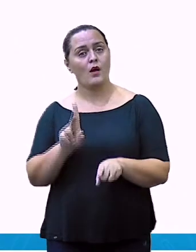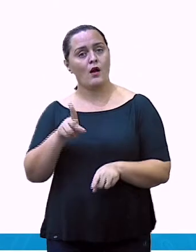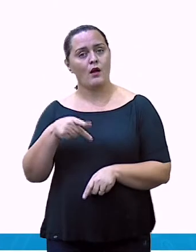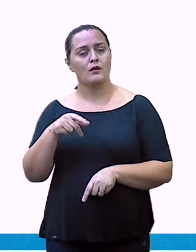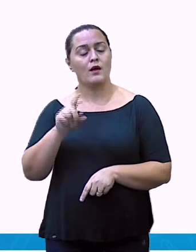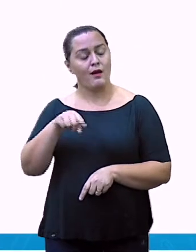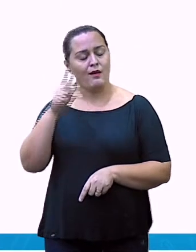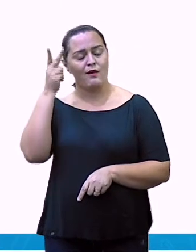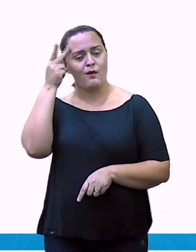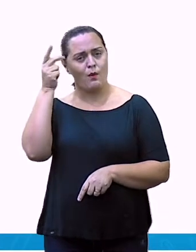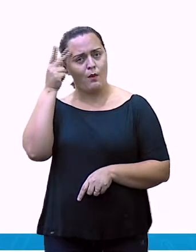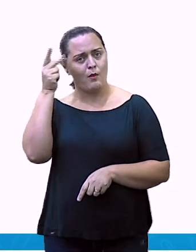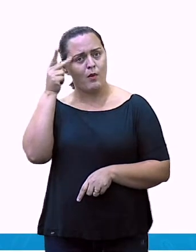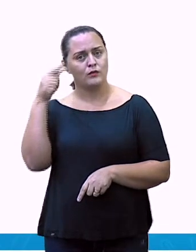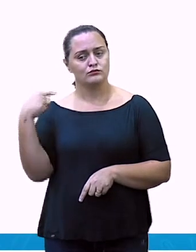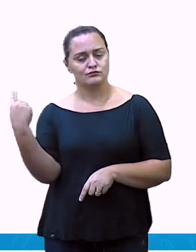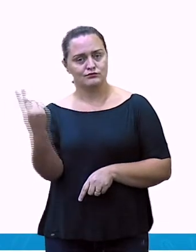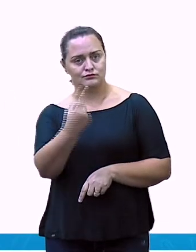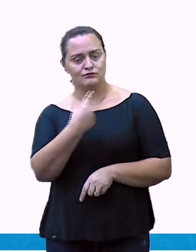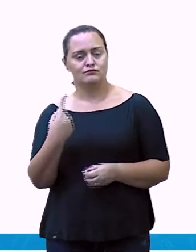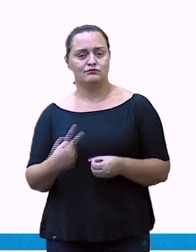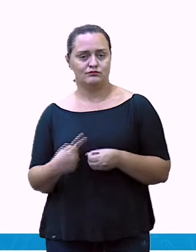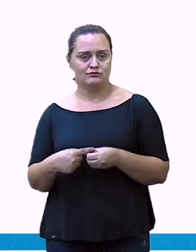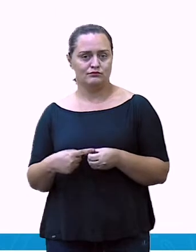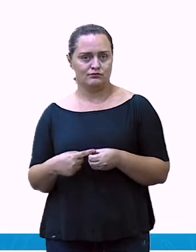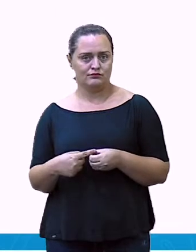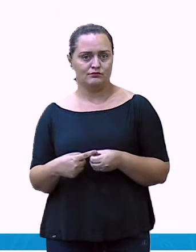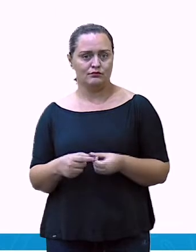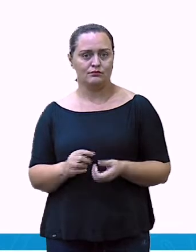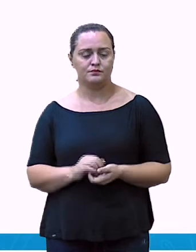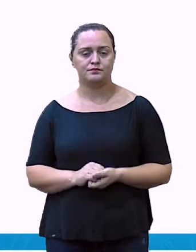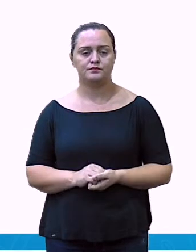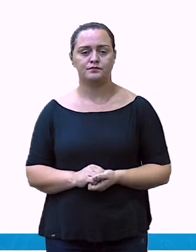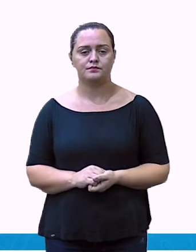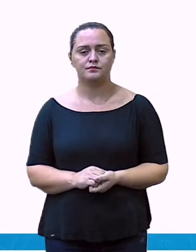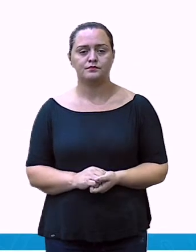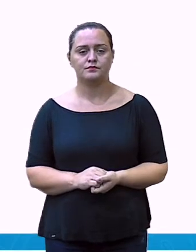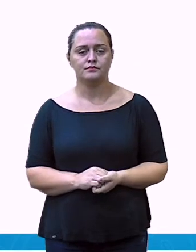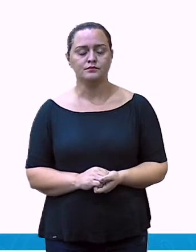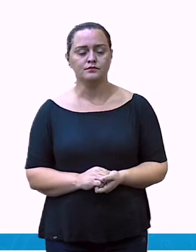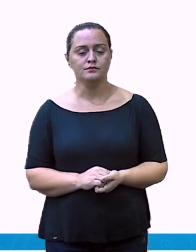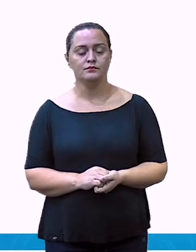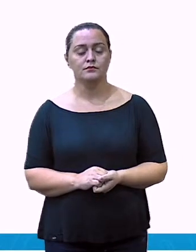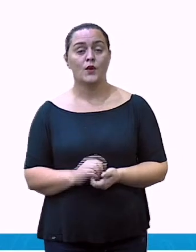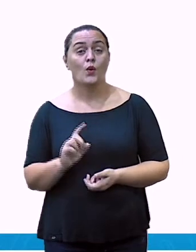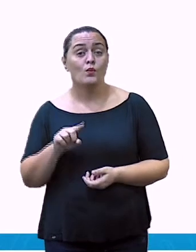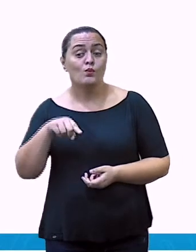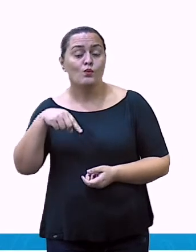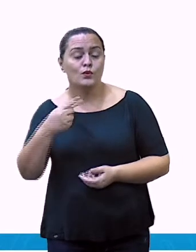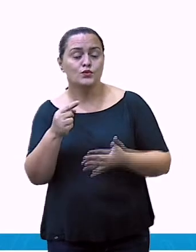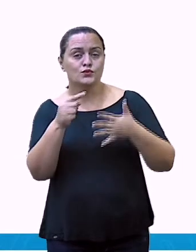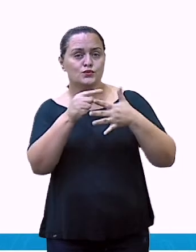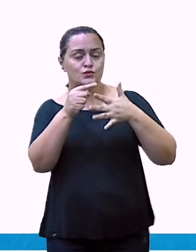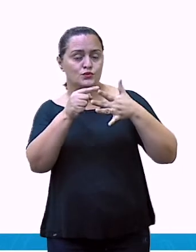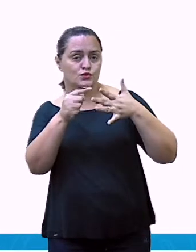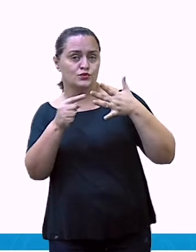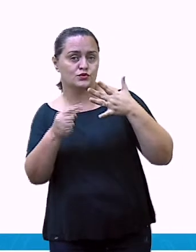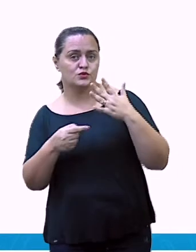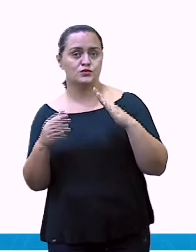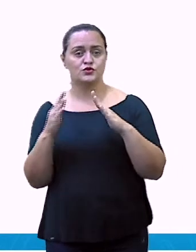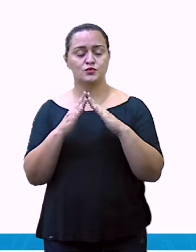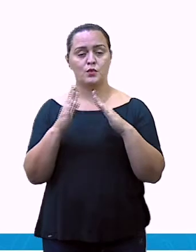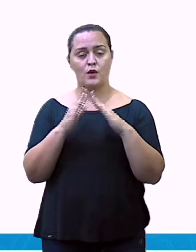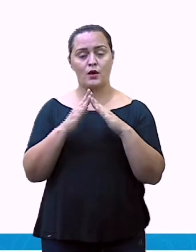em nossa região. Ok? E outro tipo de moradia, o mais recente,